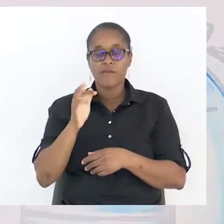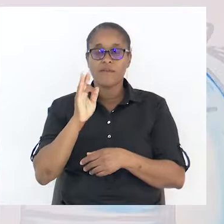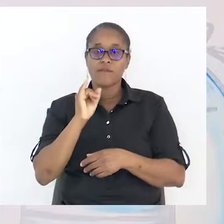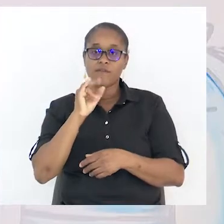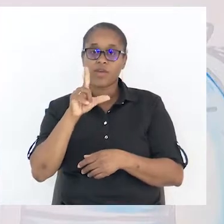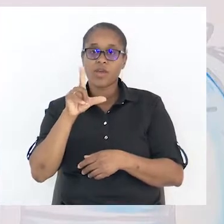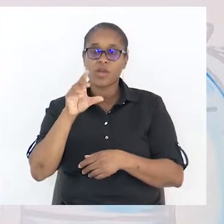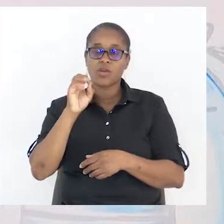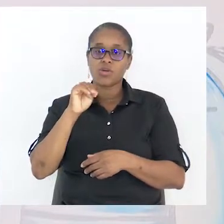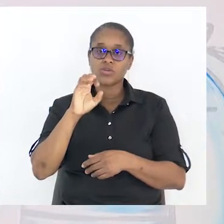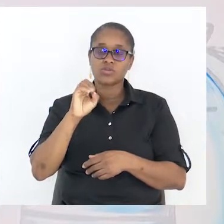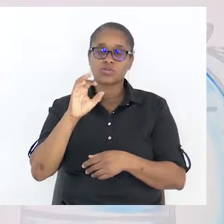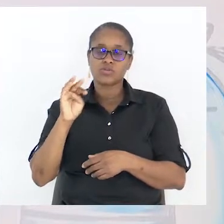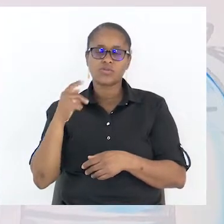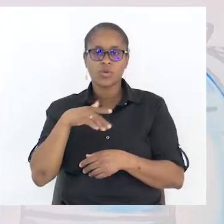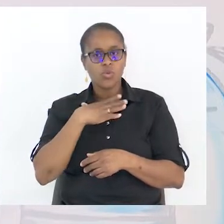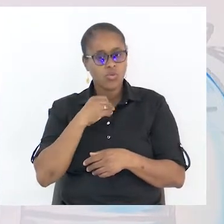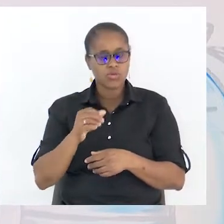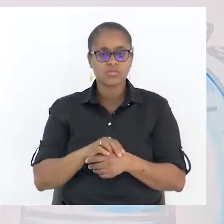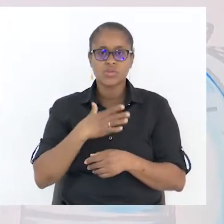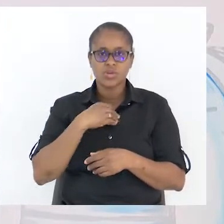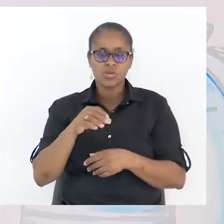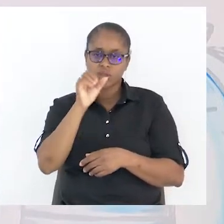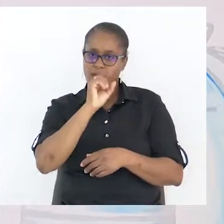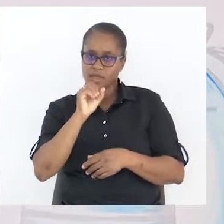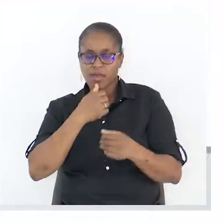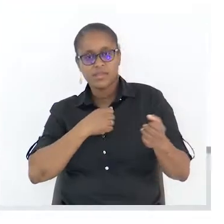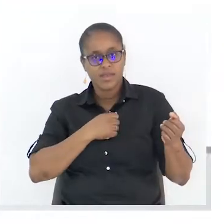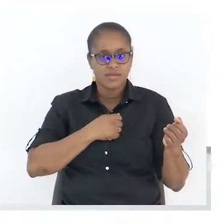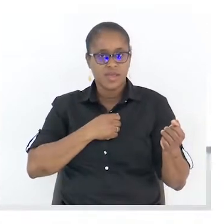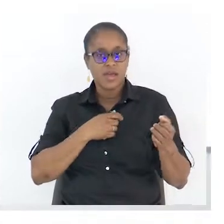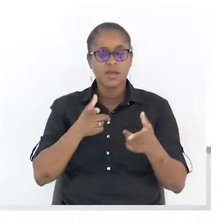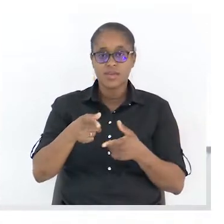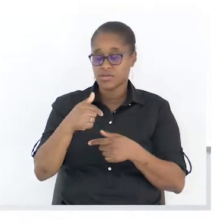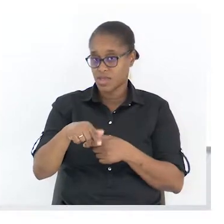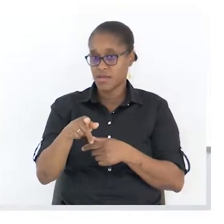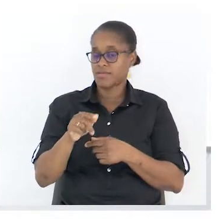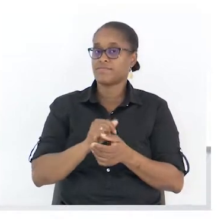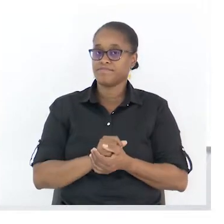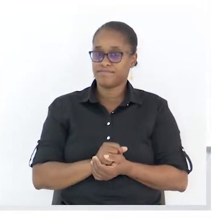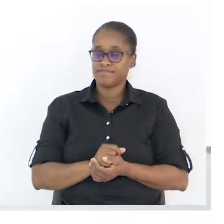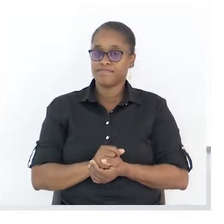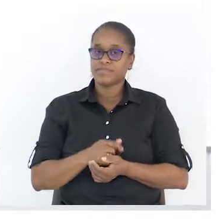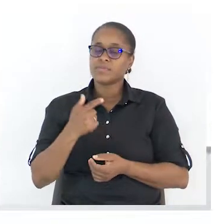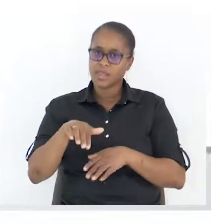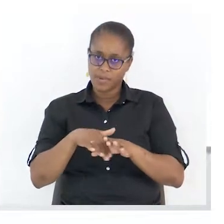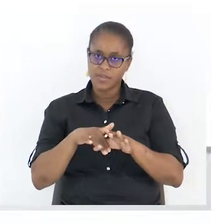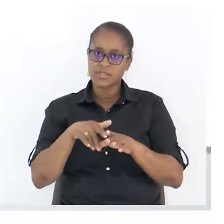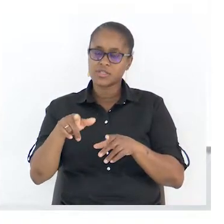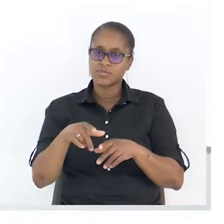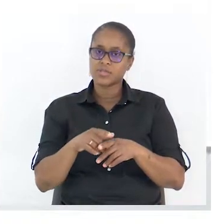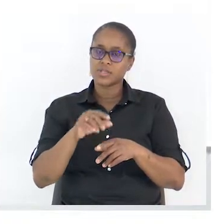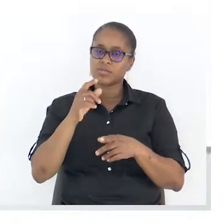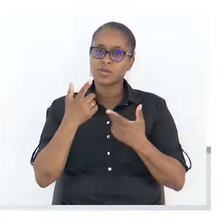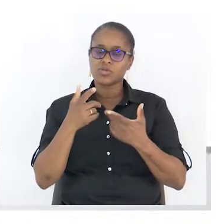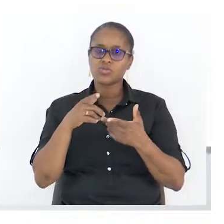Gostas de cantar? De dançar? É o que está aqui. Participa de uma concepção do mundo. Tem uma linha de